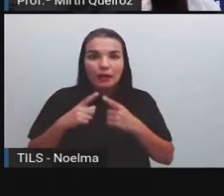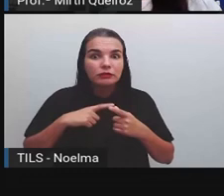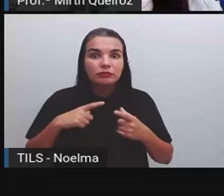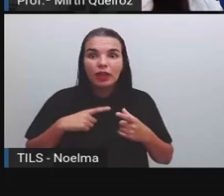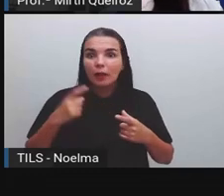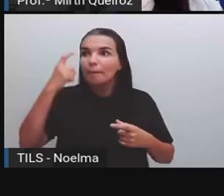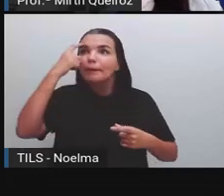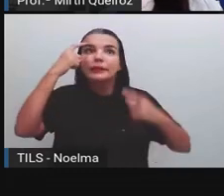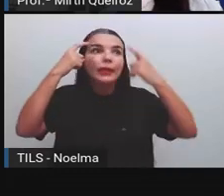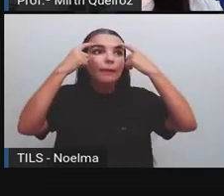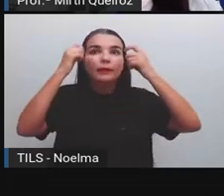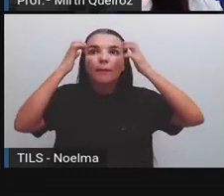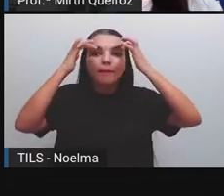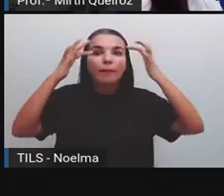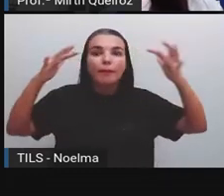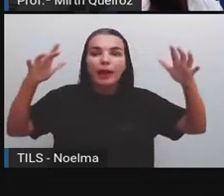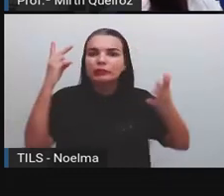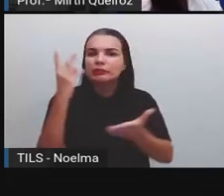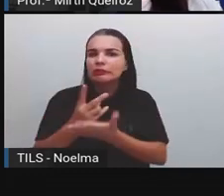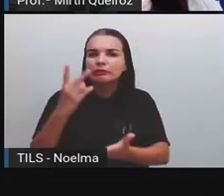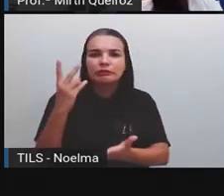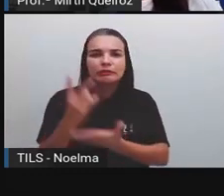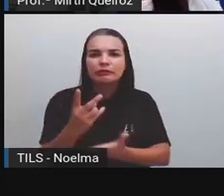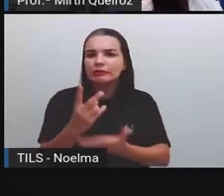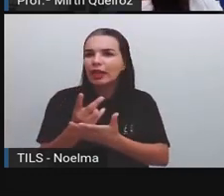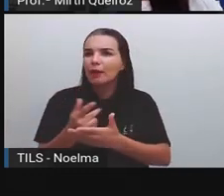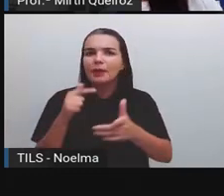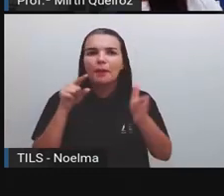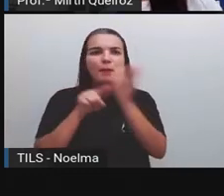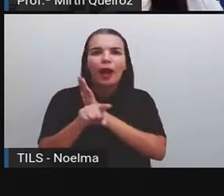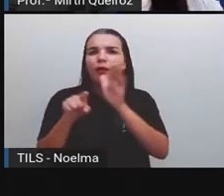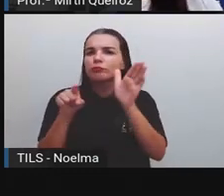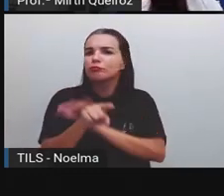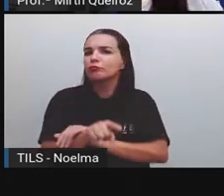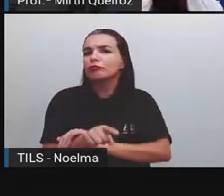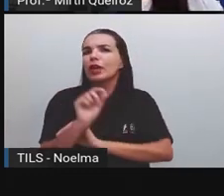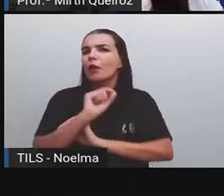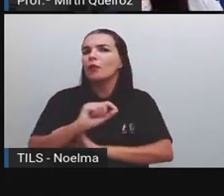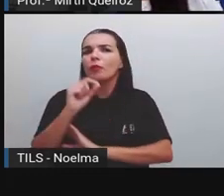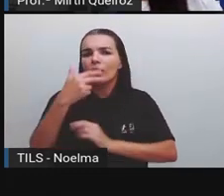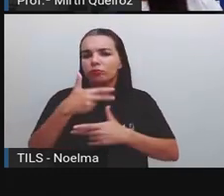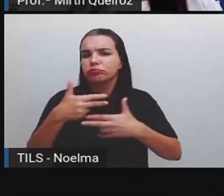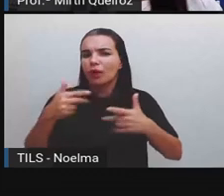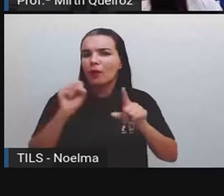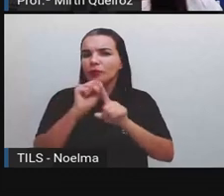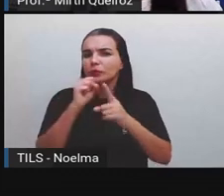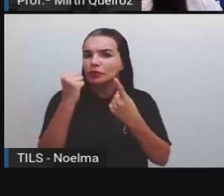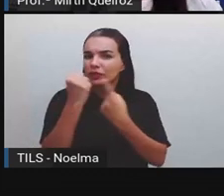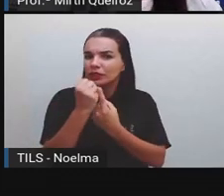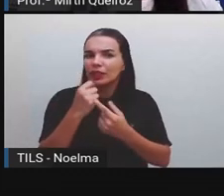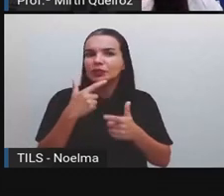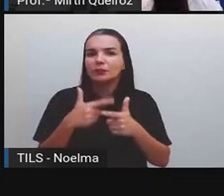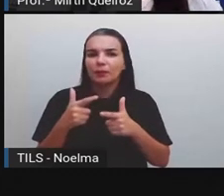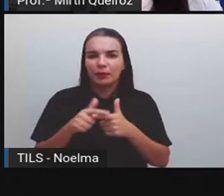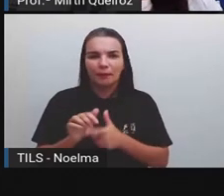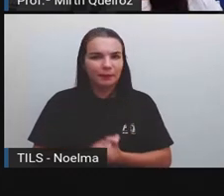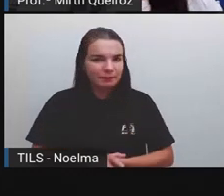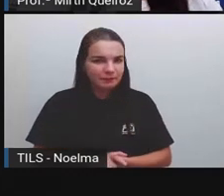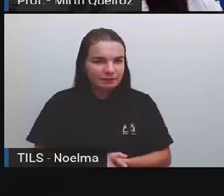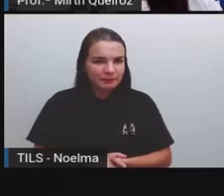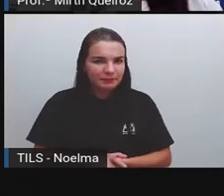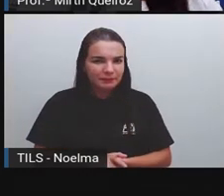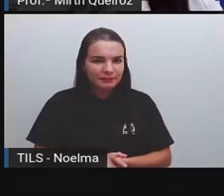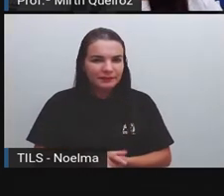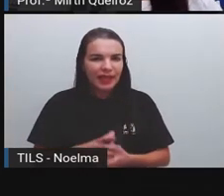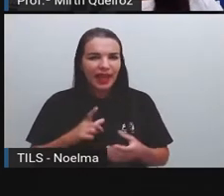mundial, e ela sempre traz um ponto de vista humanista diante de algumas situações. Aqui a gente